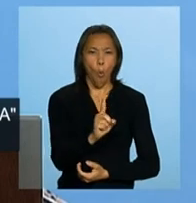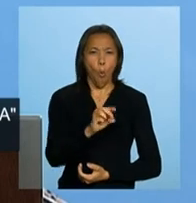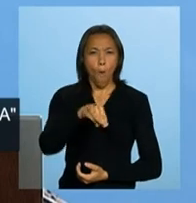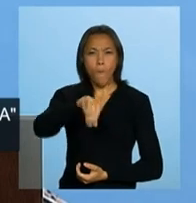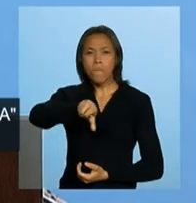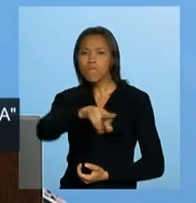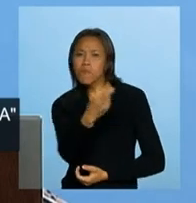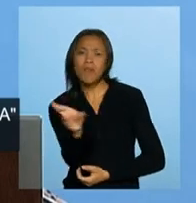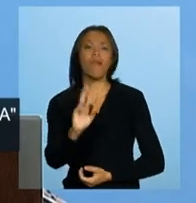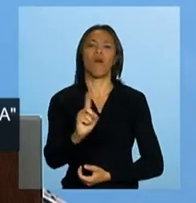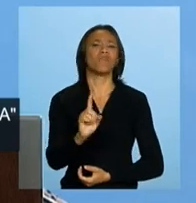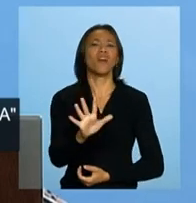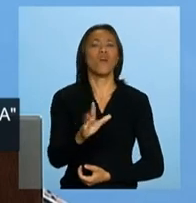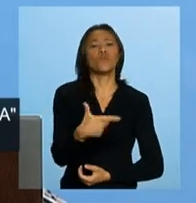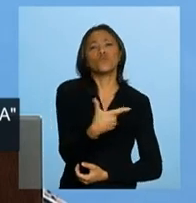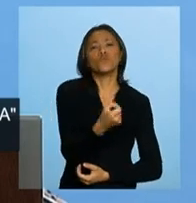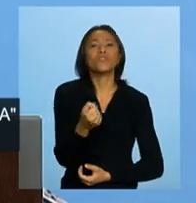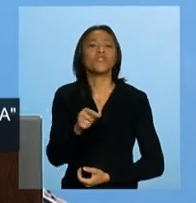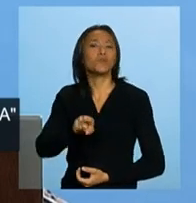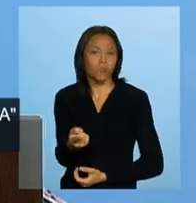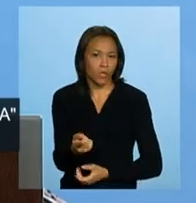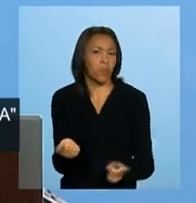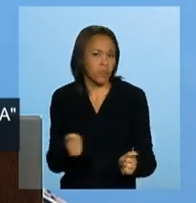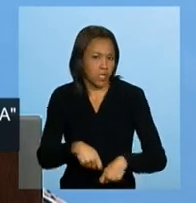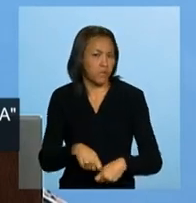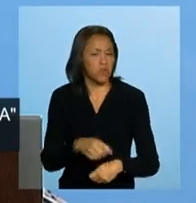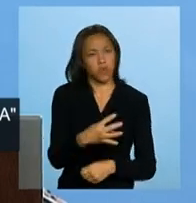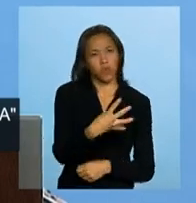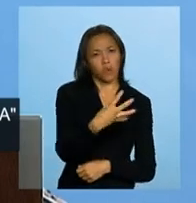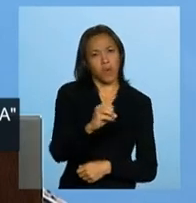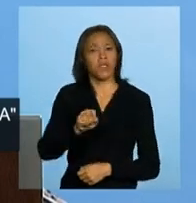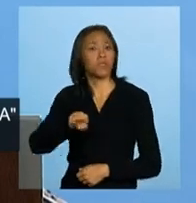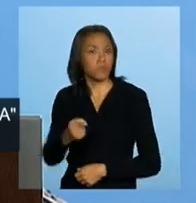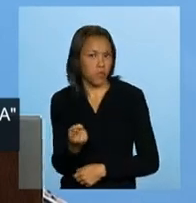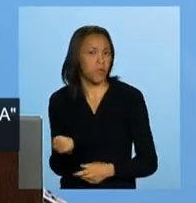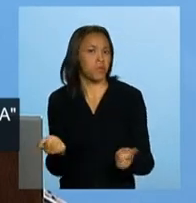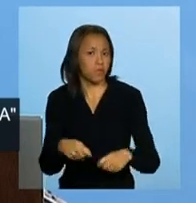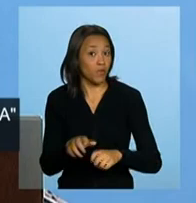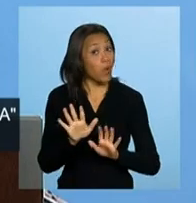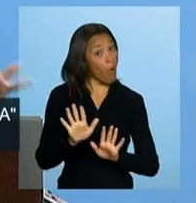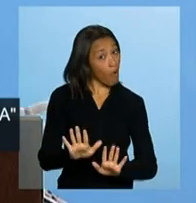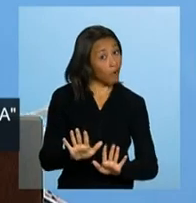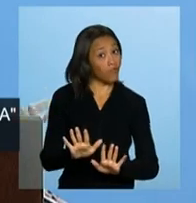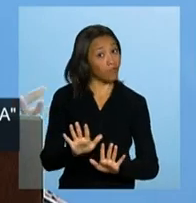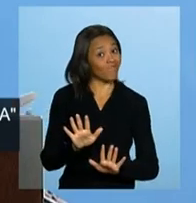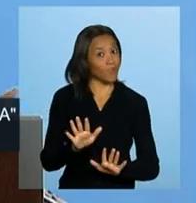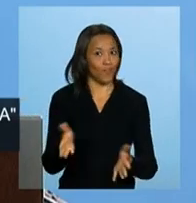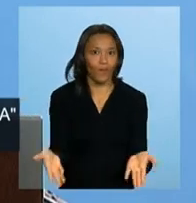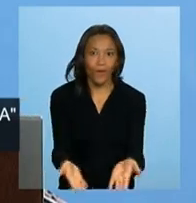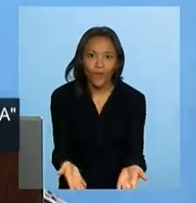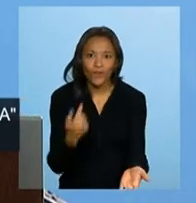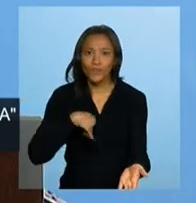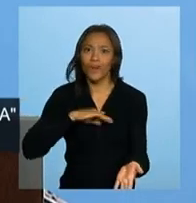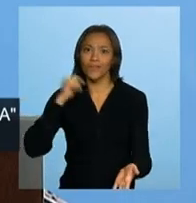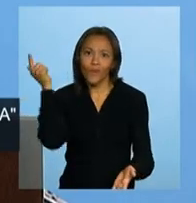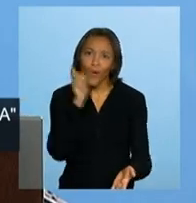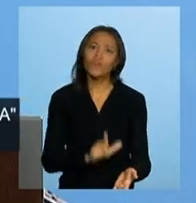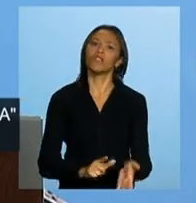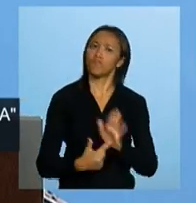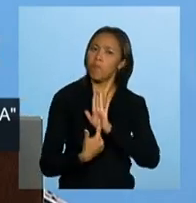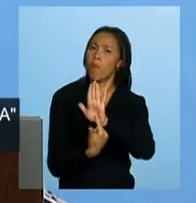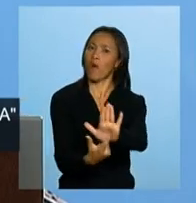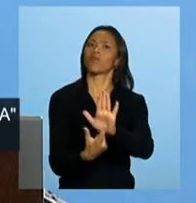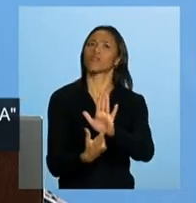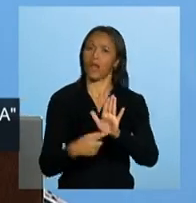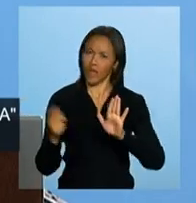fazer uns 200 mil, uns 400 mil e olhe lá. E hoje nós conseguimos mostrar